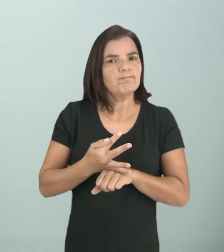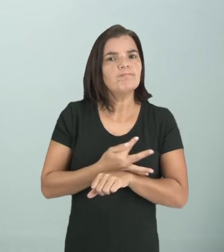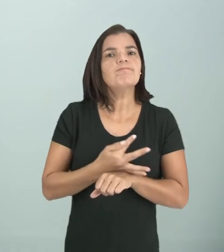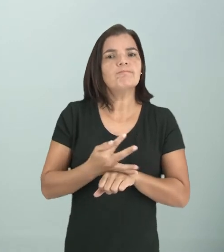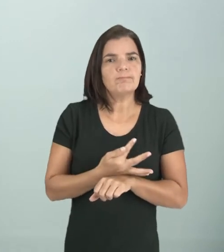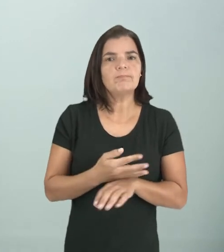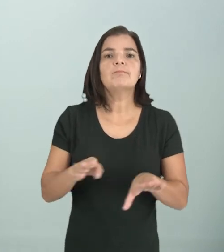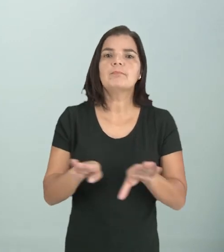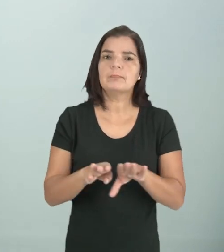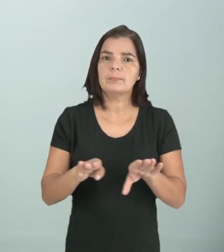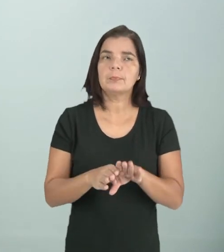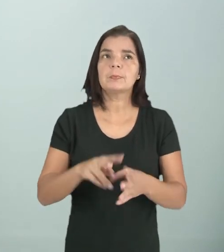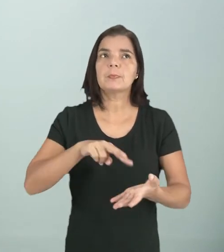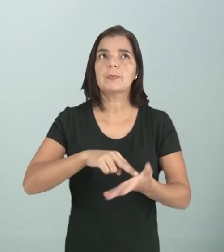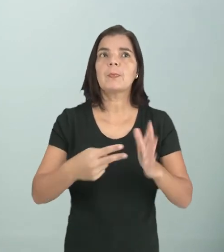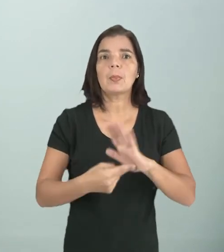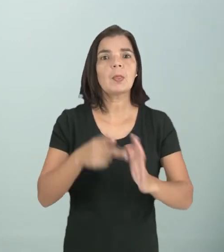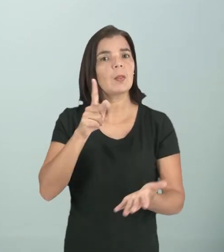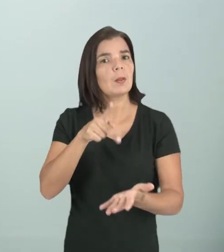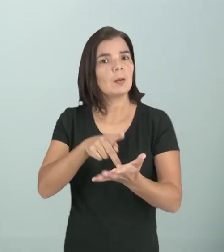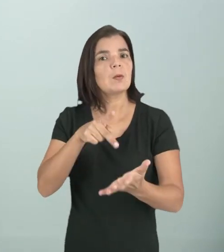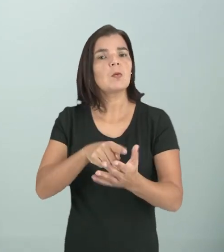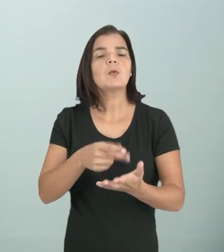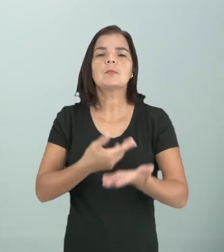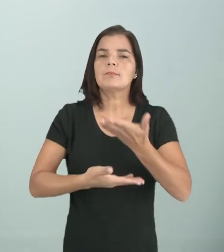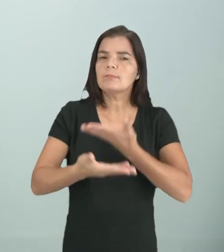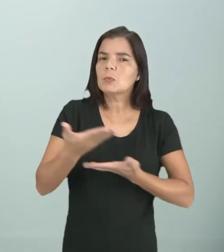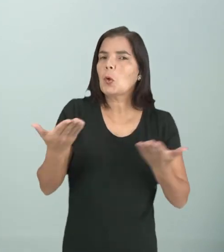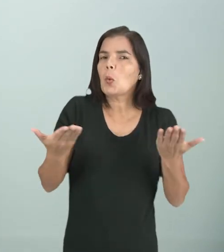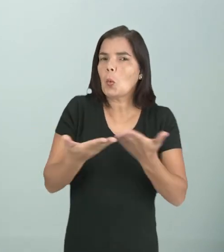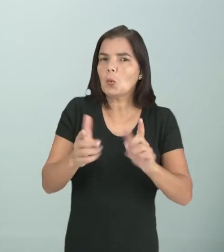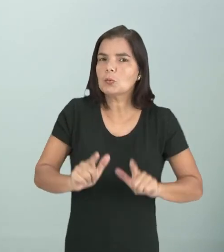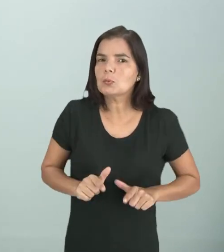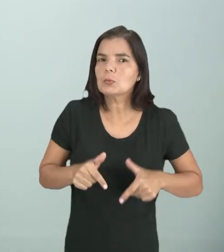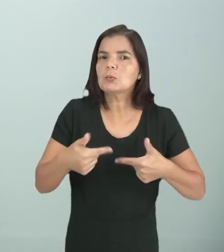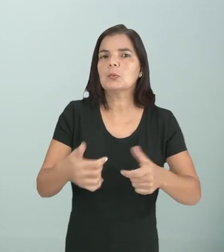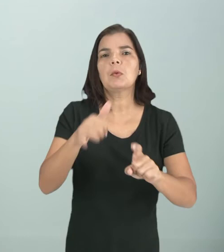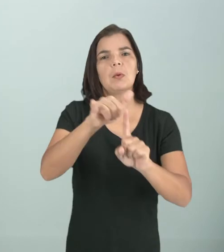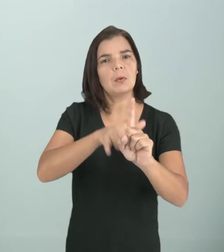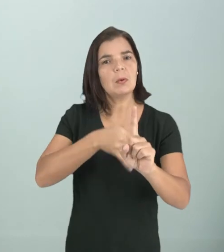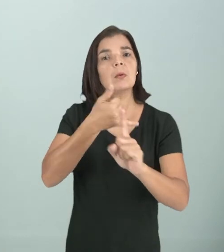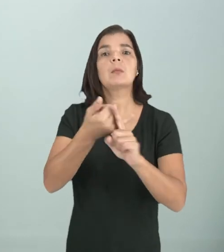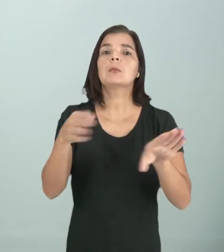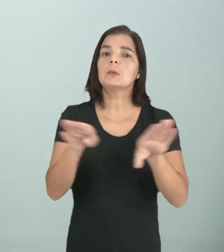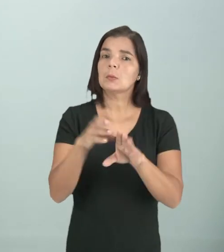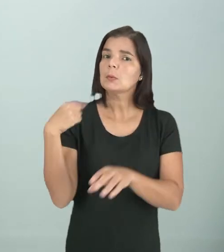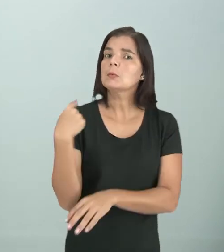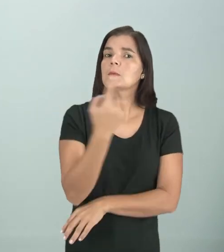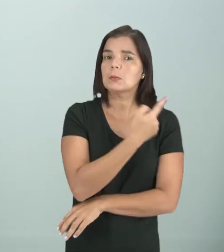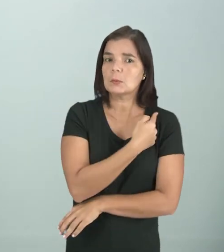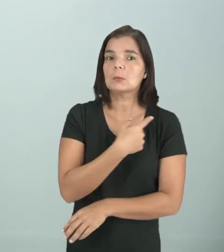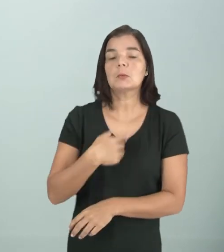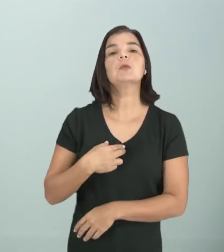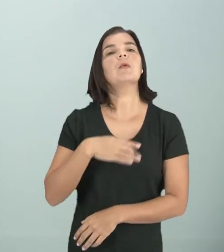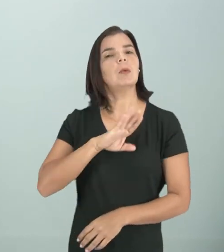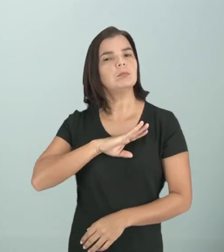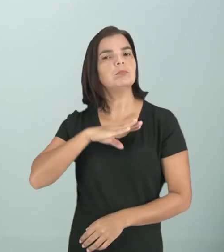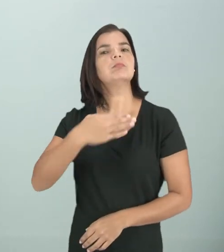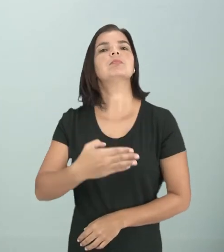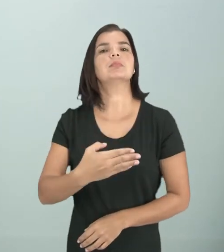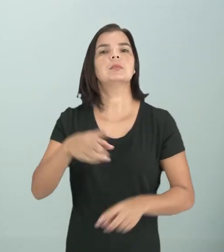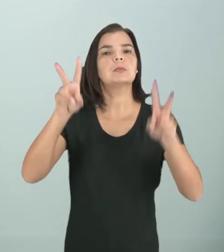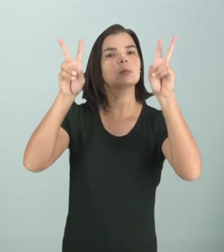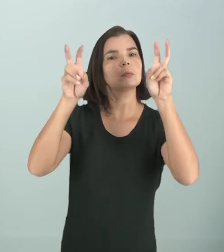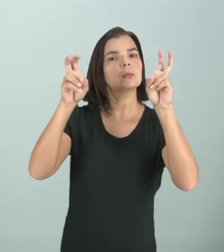em relação a isso, ele realmente soube lidar, ele hoje luta contra o bullying, nós também podemos. Podemos ser mais ativos nesse